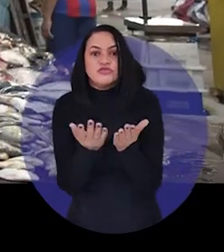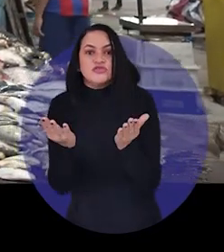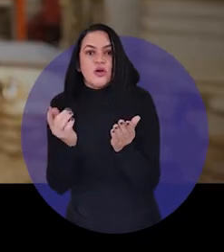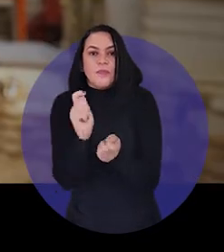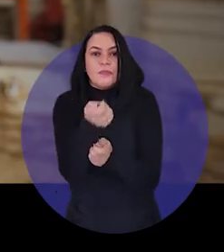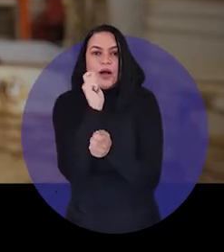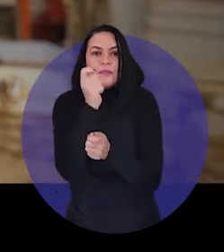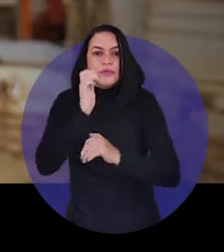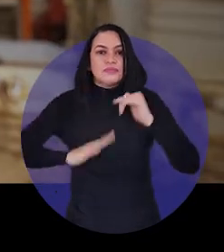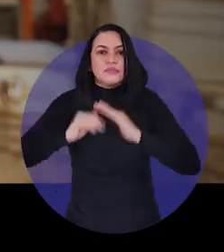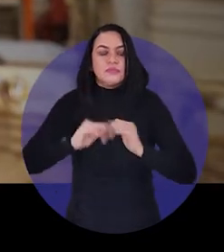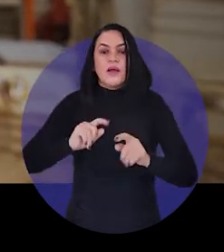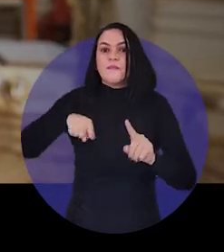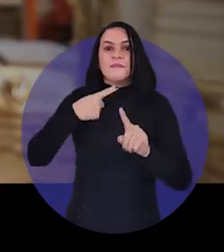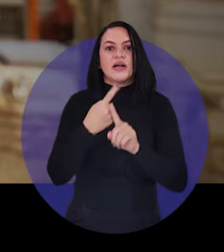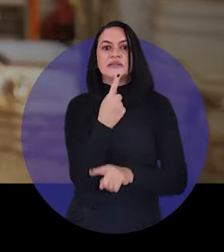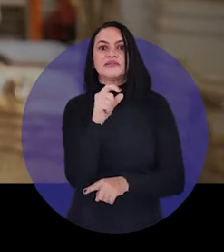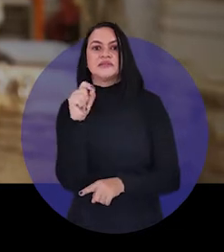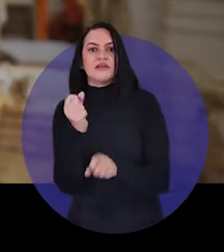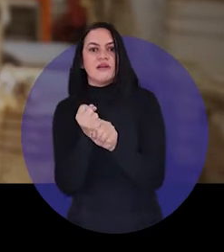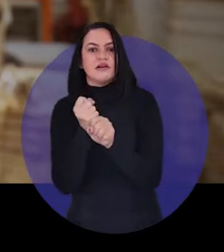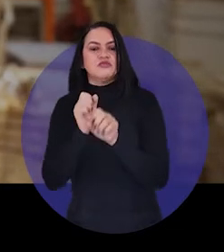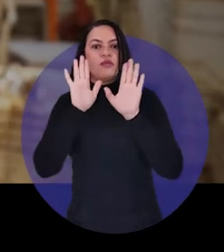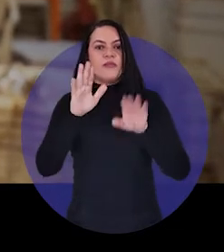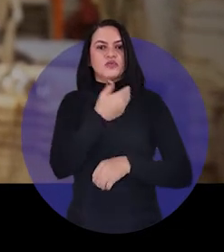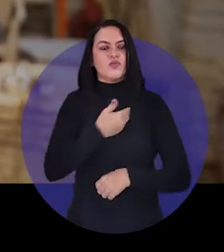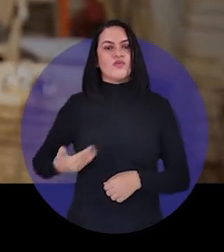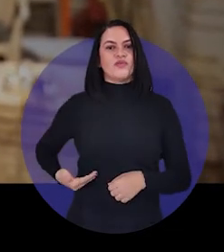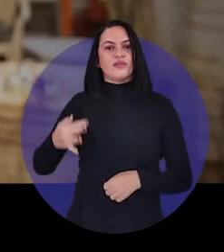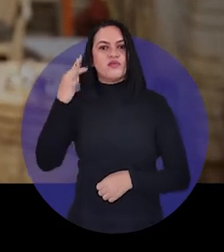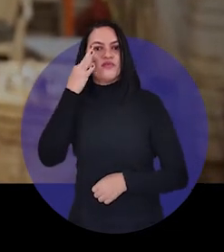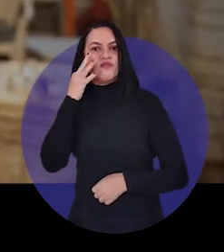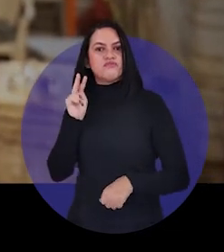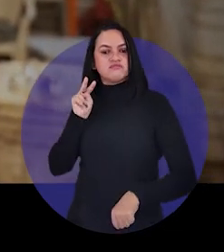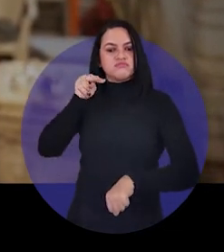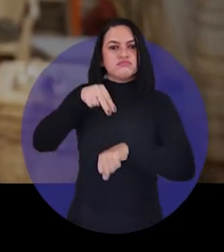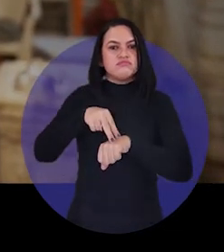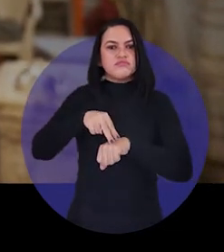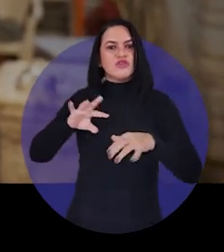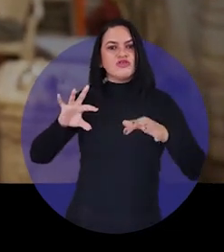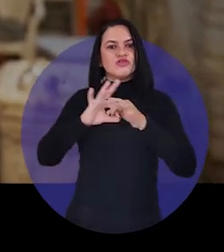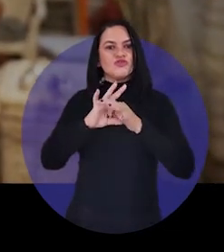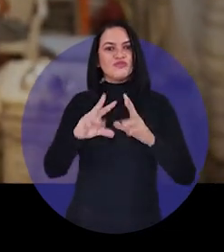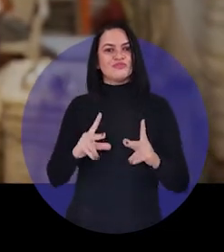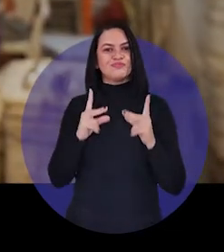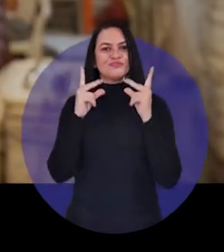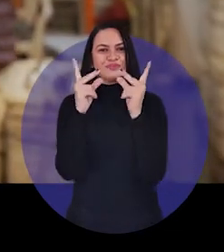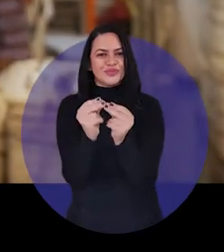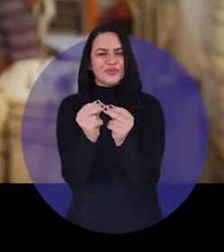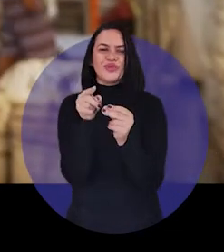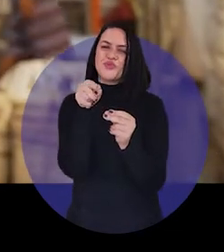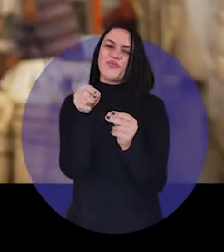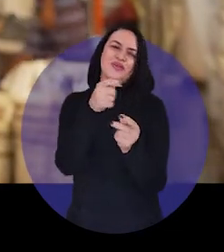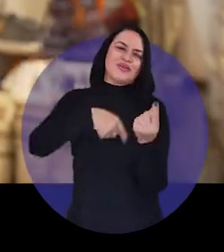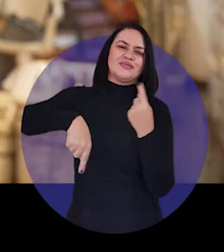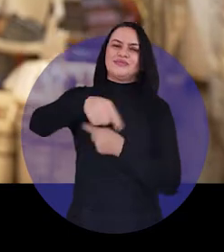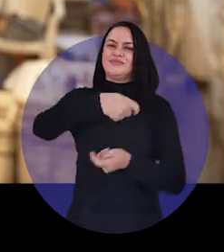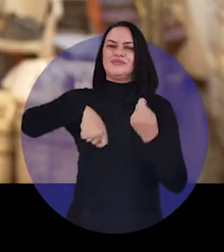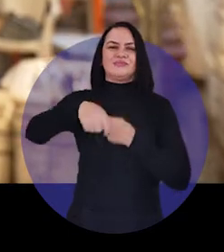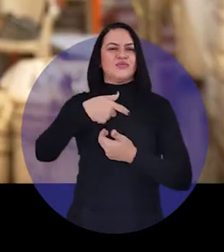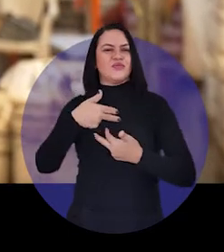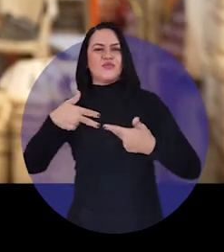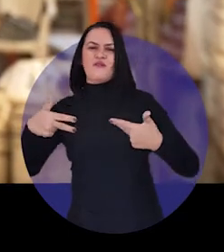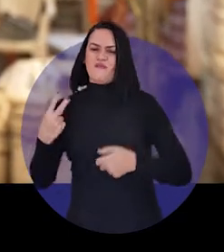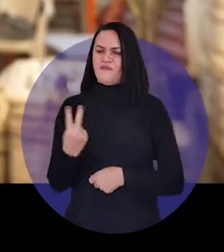de pescado do Portinho é centenário. Mas o nosso governador, o nosso fravio Dino veio e nos presenteou com esse